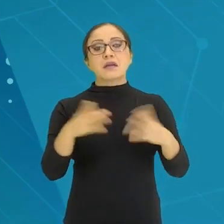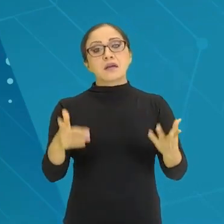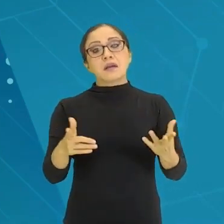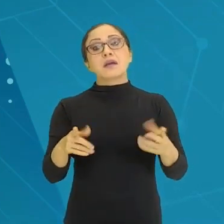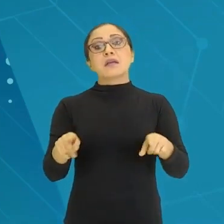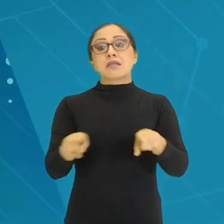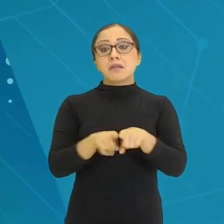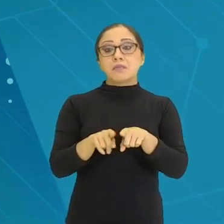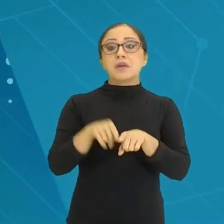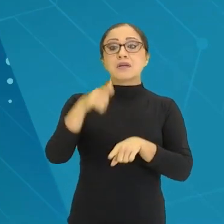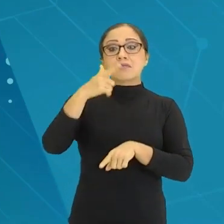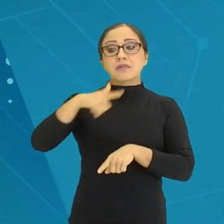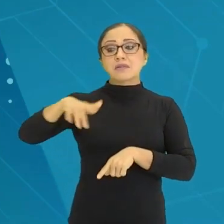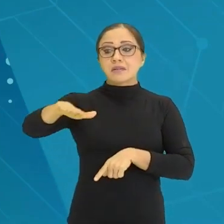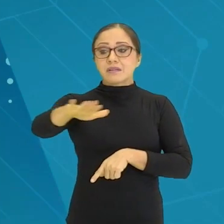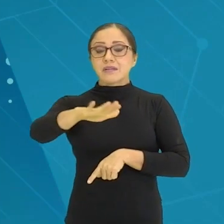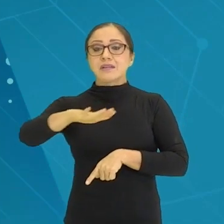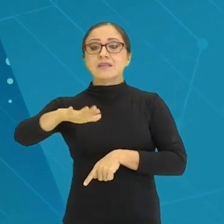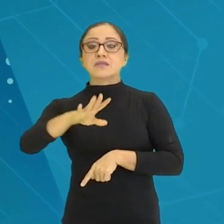campos do conhecimento.